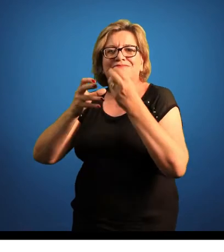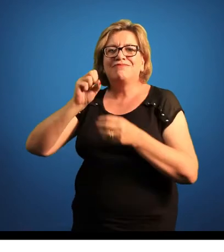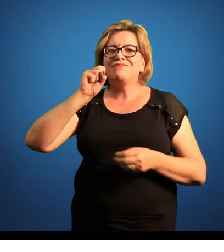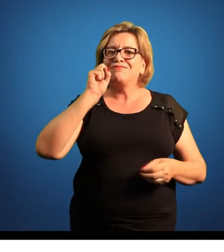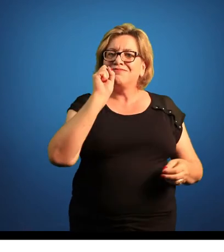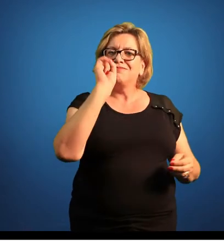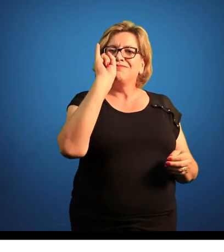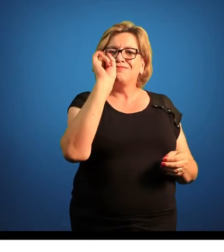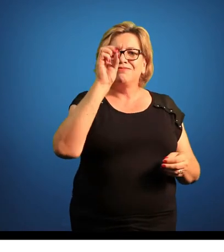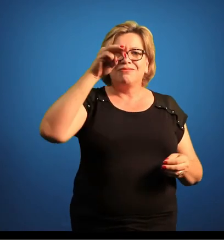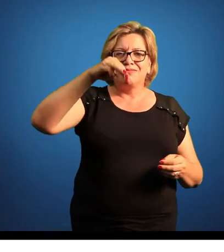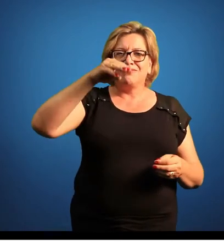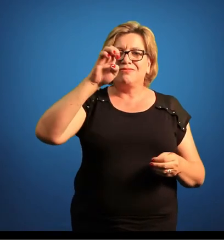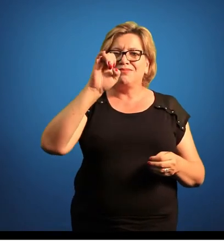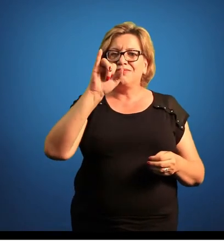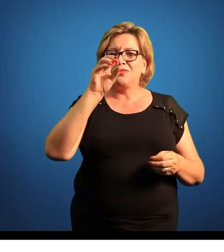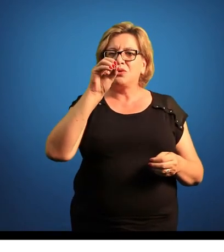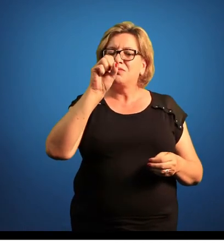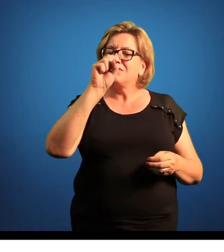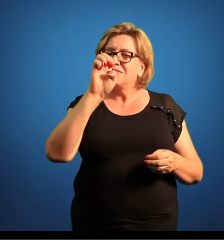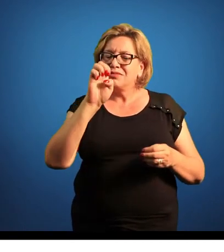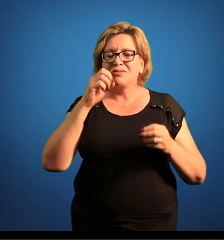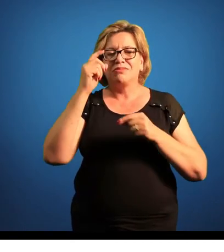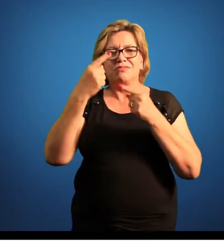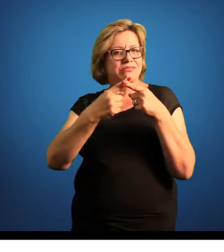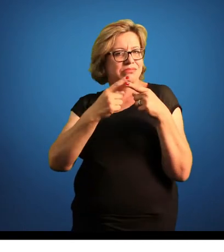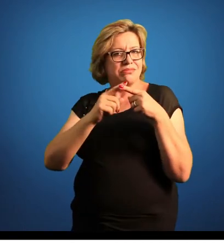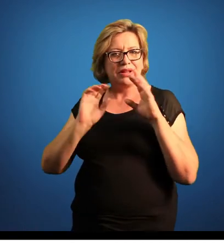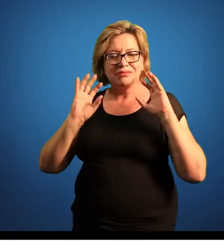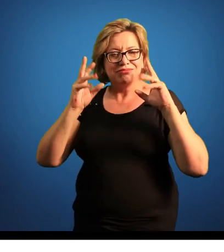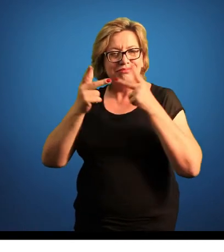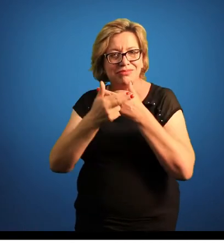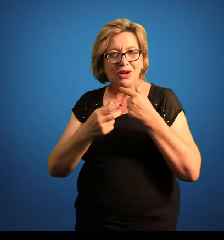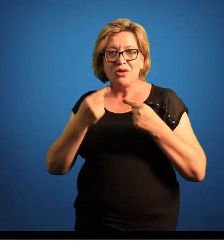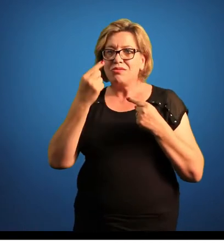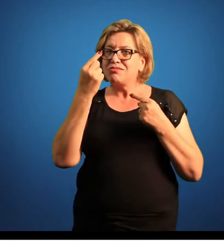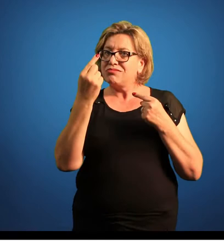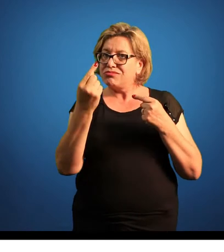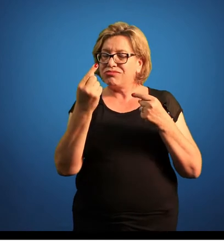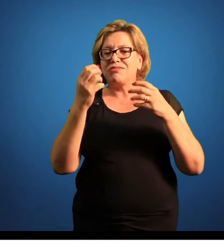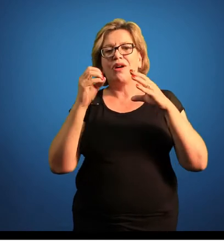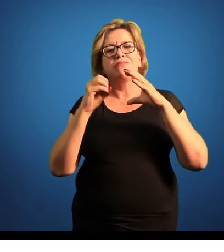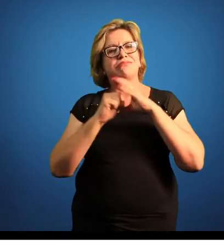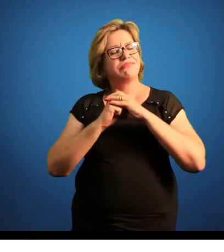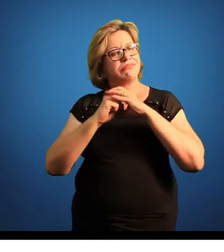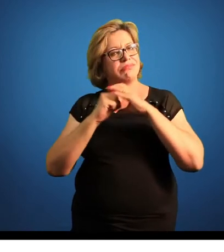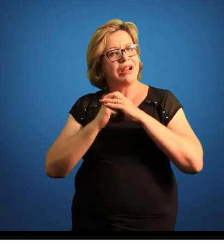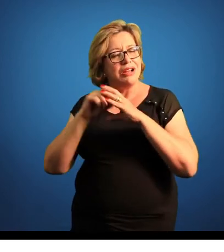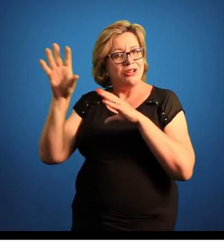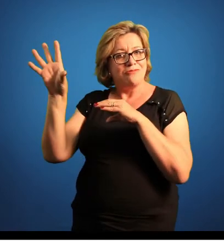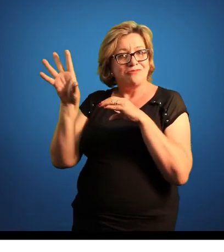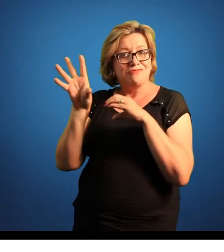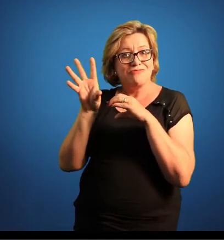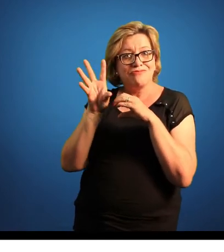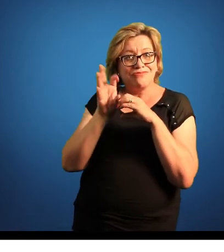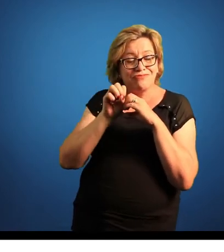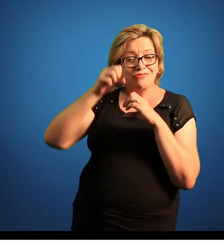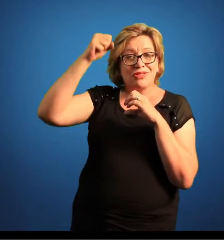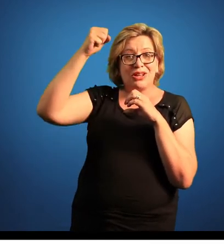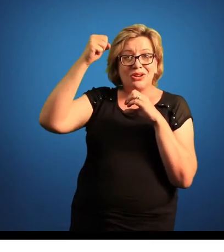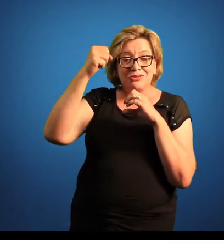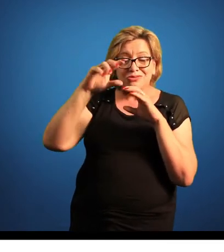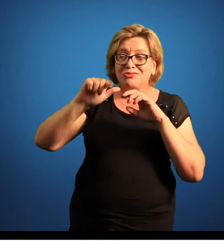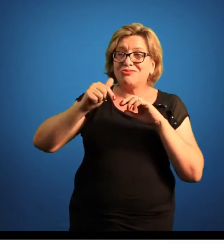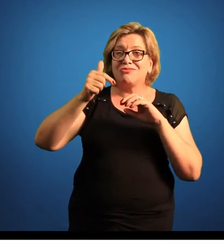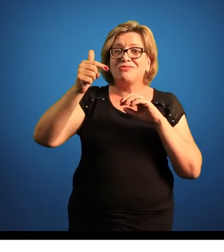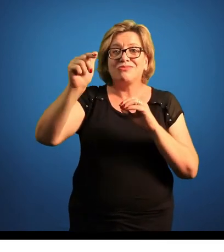esses animais pluricelulares podem viver a partir da luz captada por animais unicelulares,